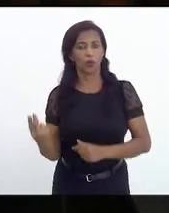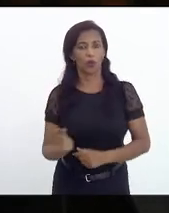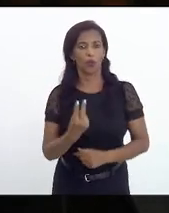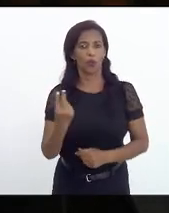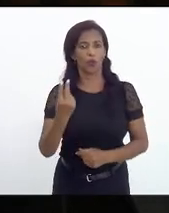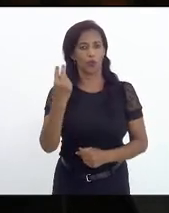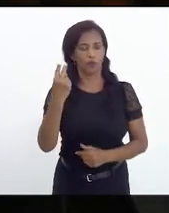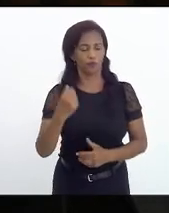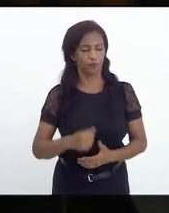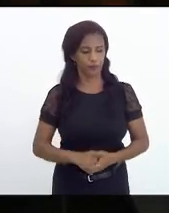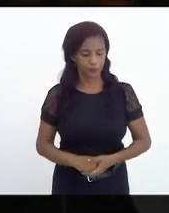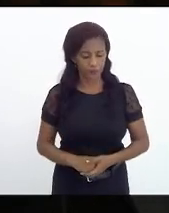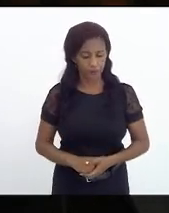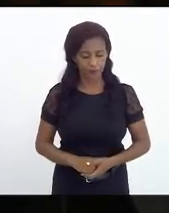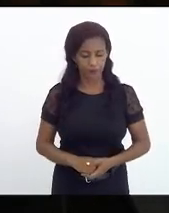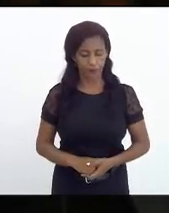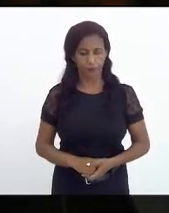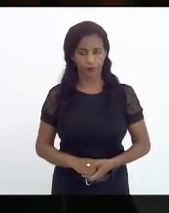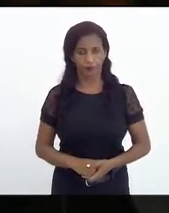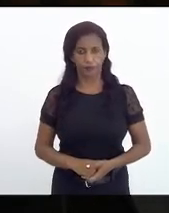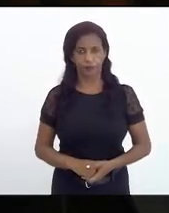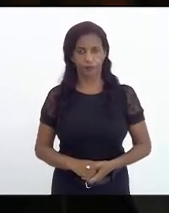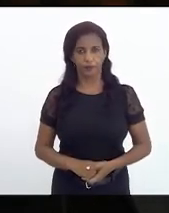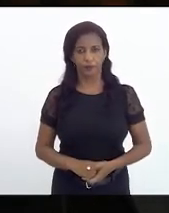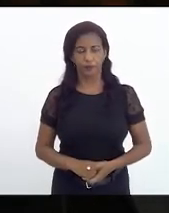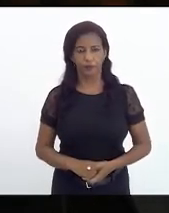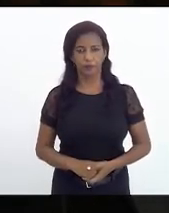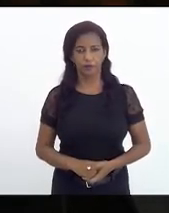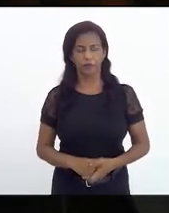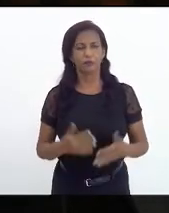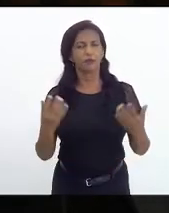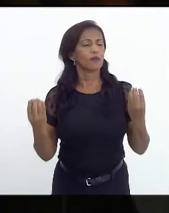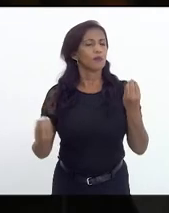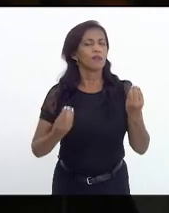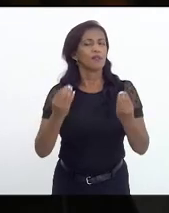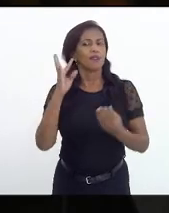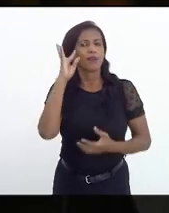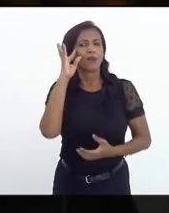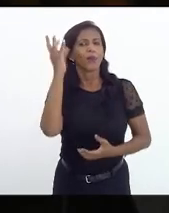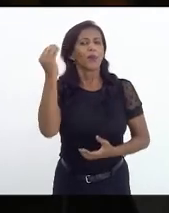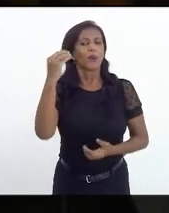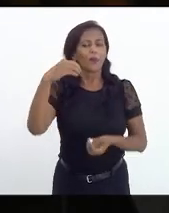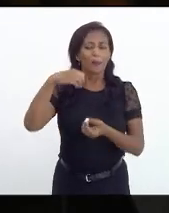combustíveis. Que solução mágica!